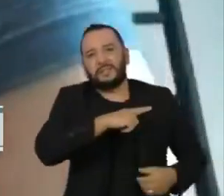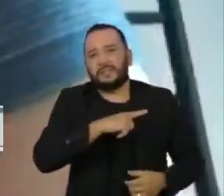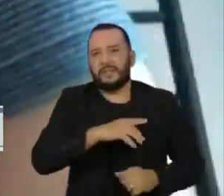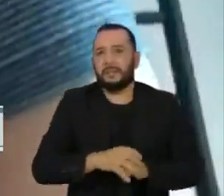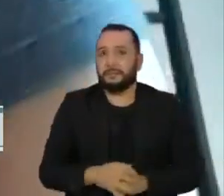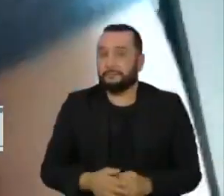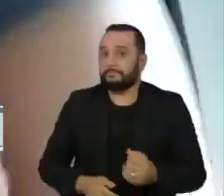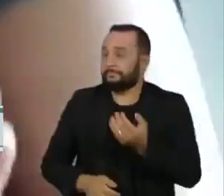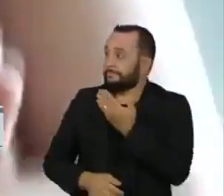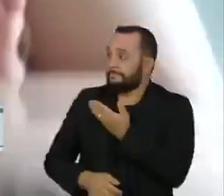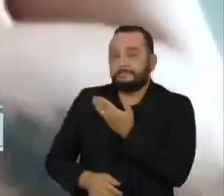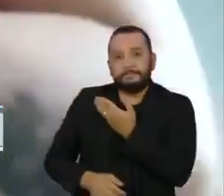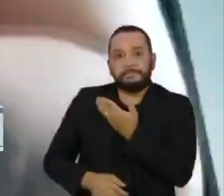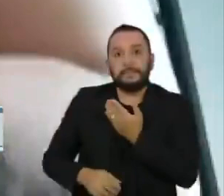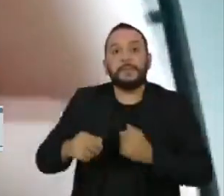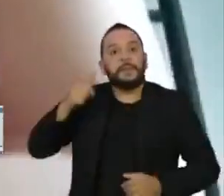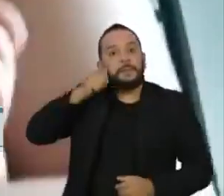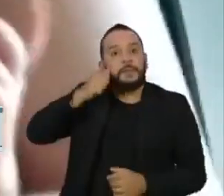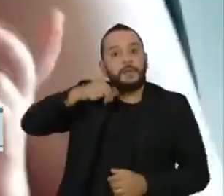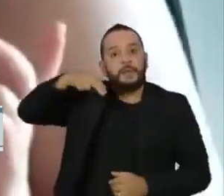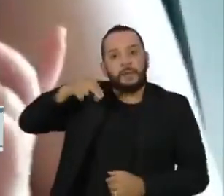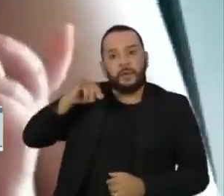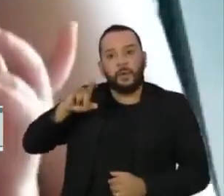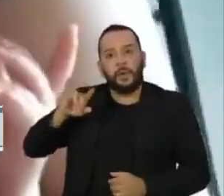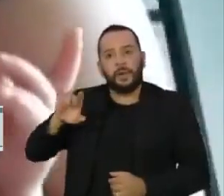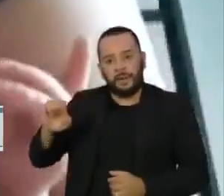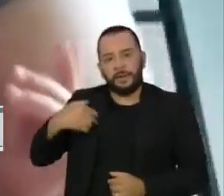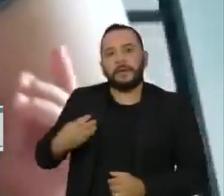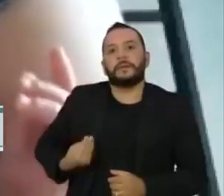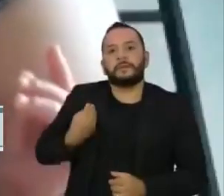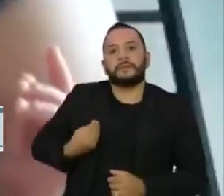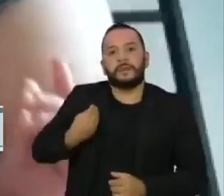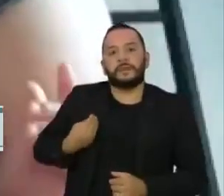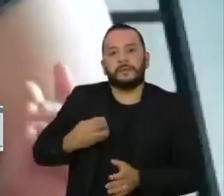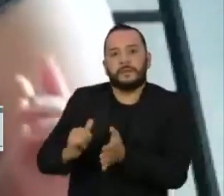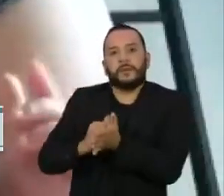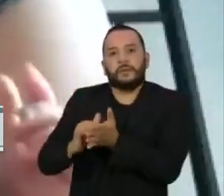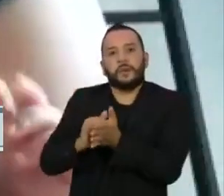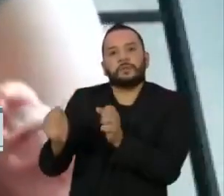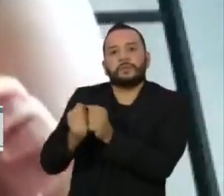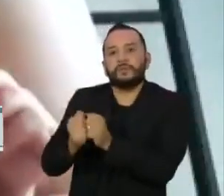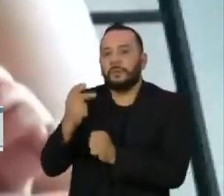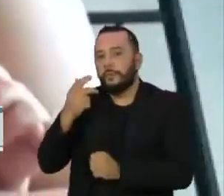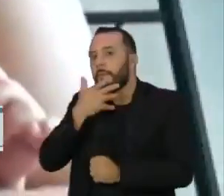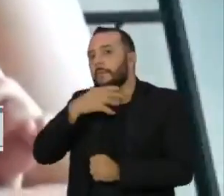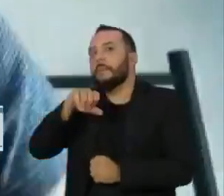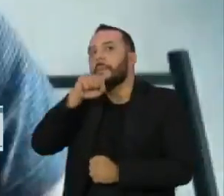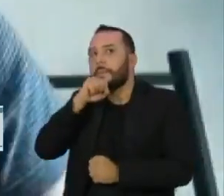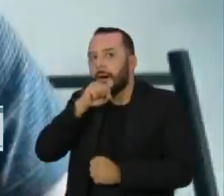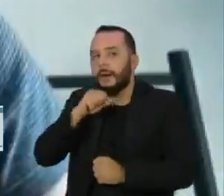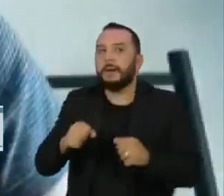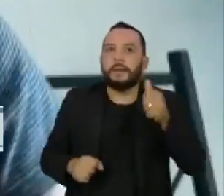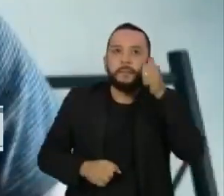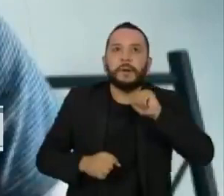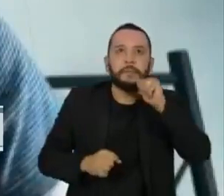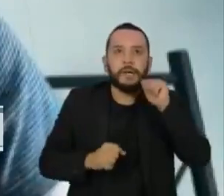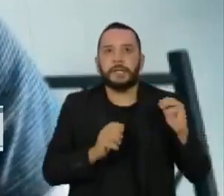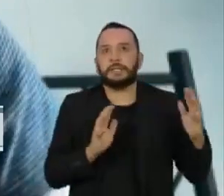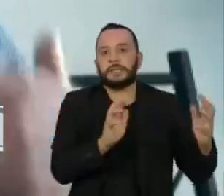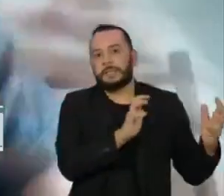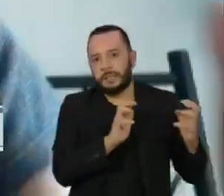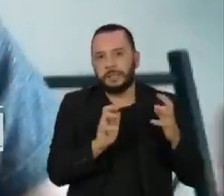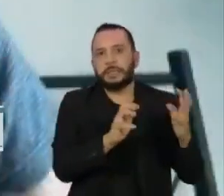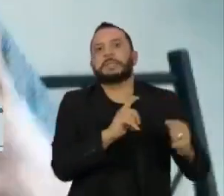Mãe da pequena Brooklyn, Nicole vive em Nova Iorque com o pai dela. A relação com a mãe se desgastou ao longo da